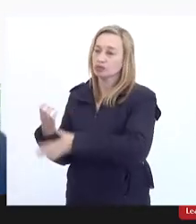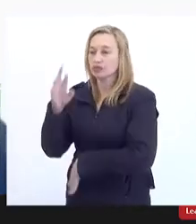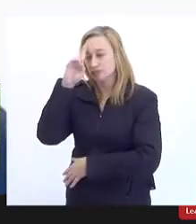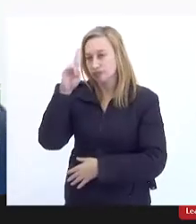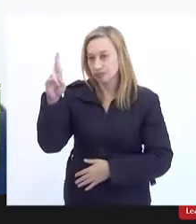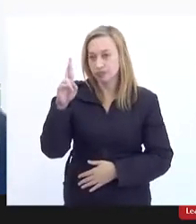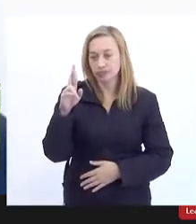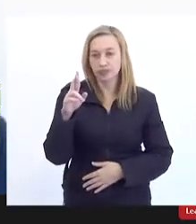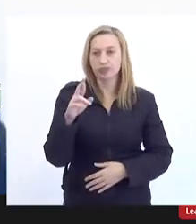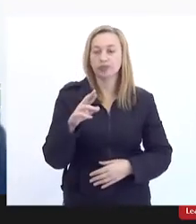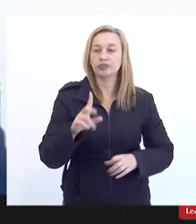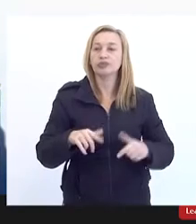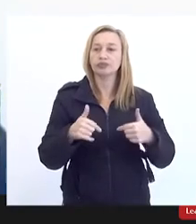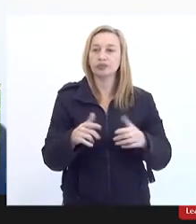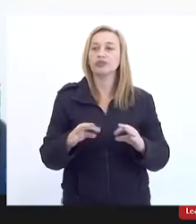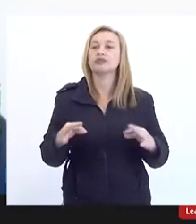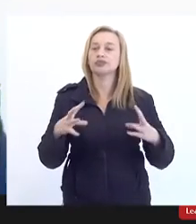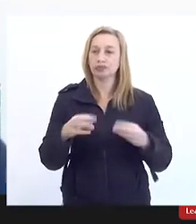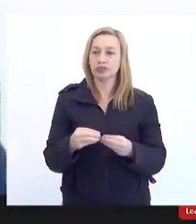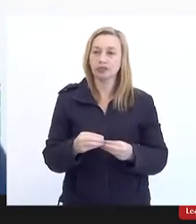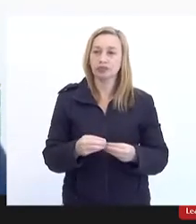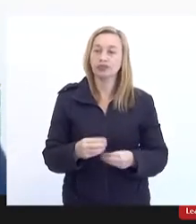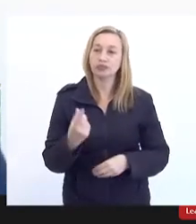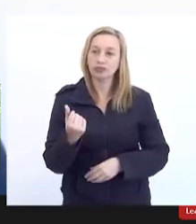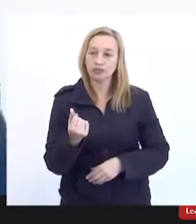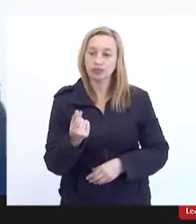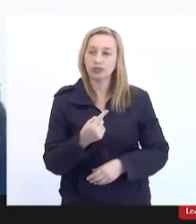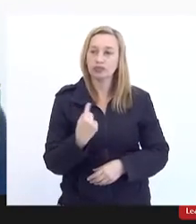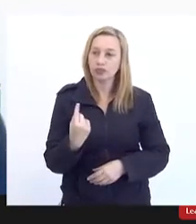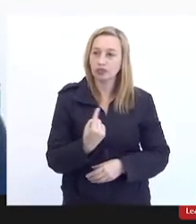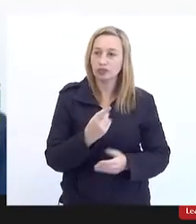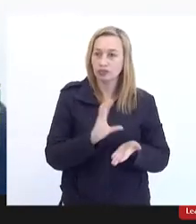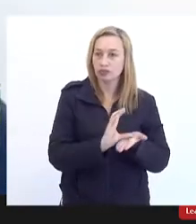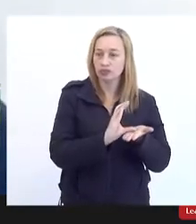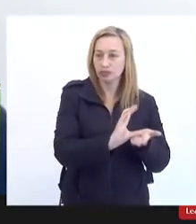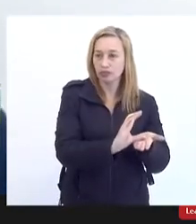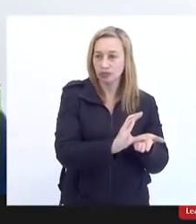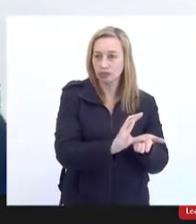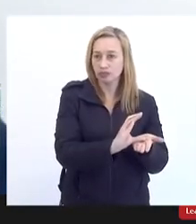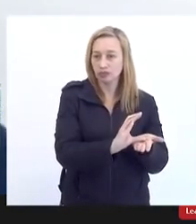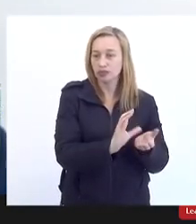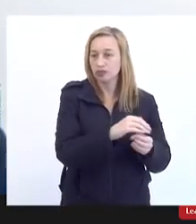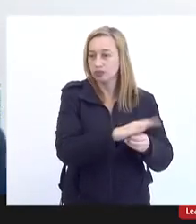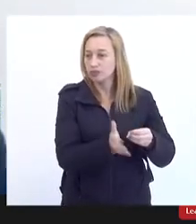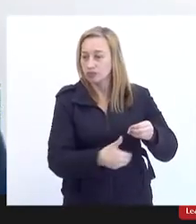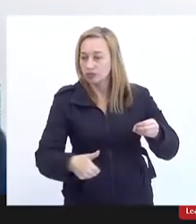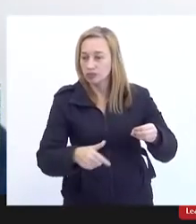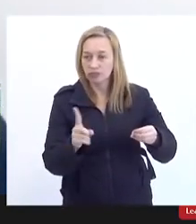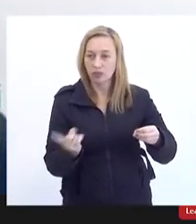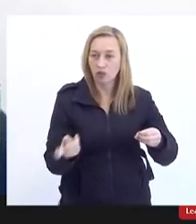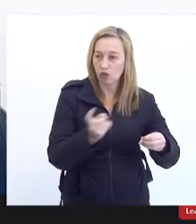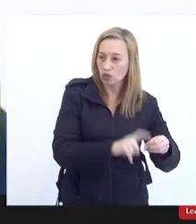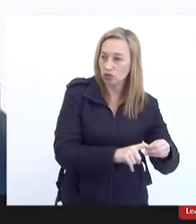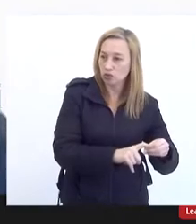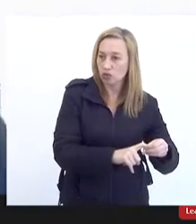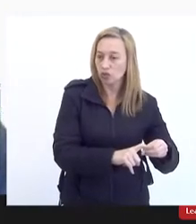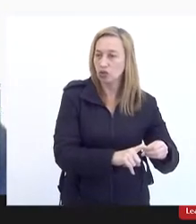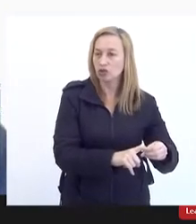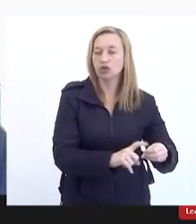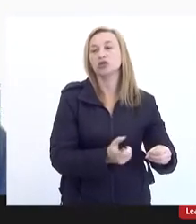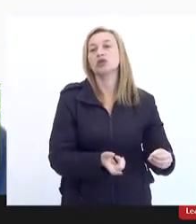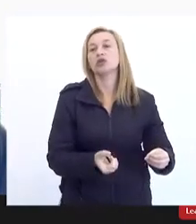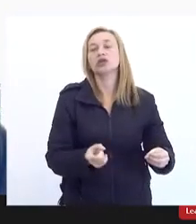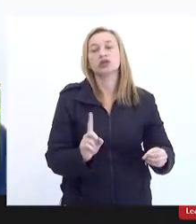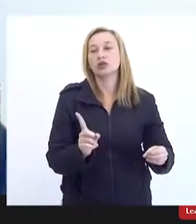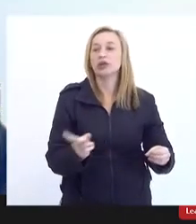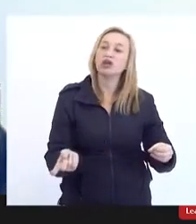para qualquer um em todas as cidades da região o nosso dinheiro do saneamento não voltou para o saneamento muito menos voltou para as prioridades de